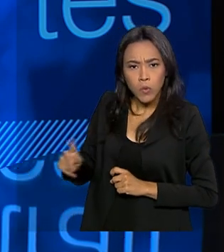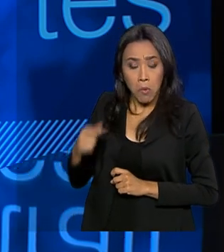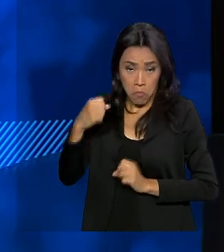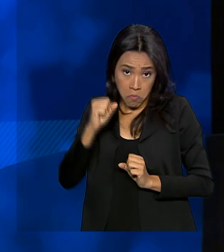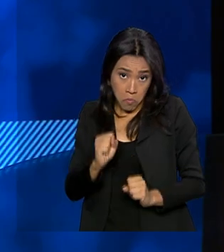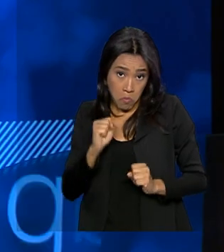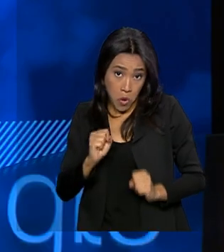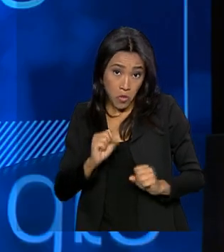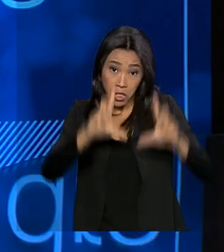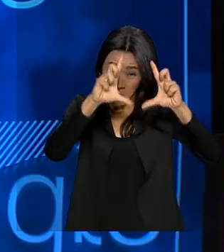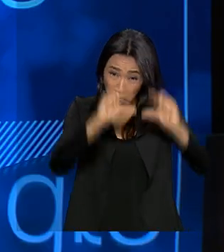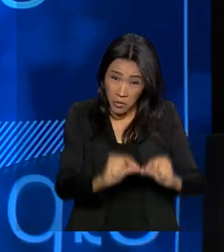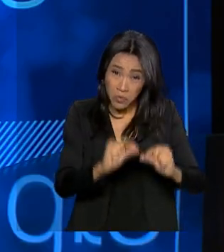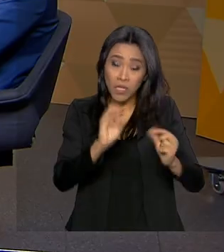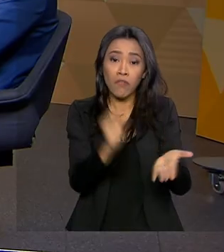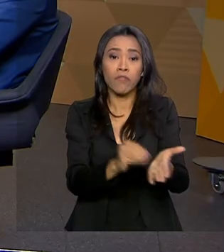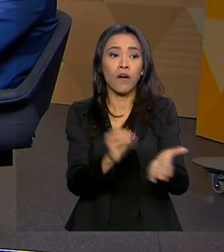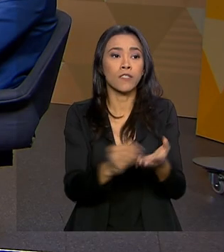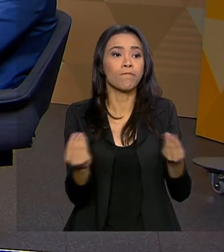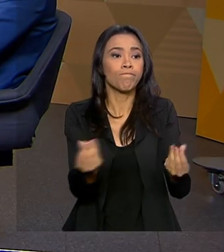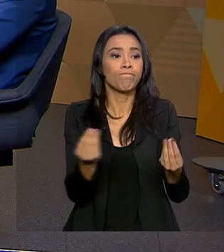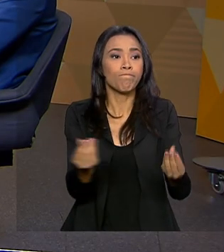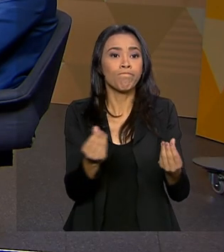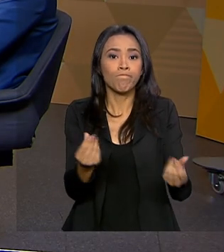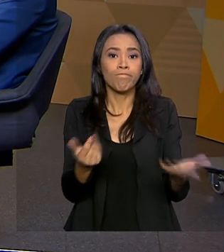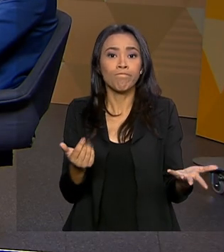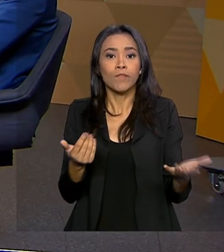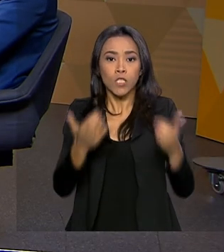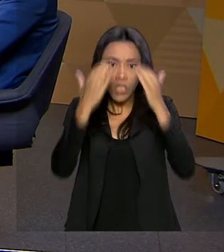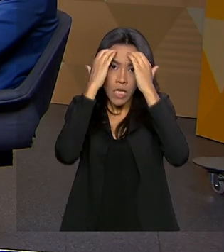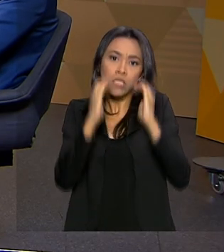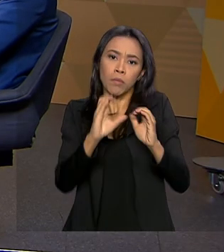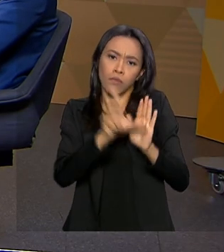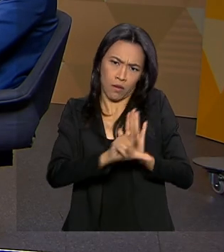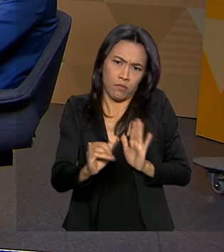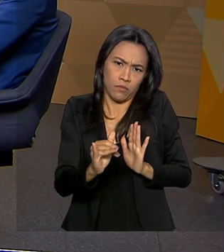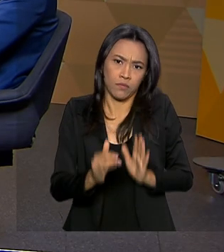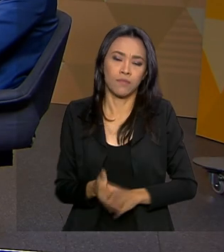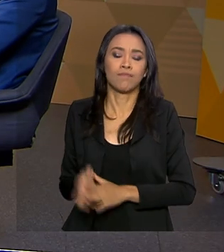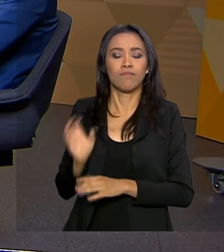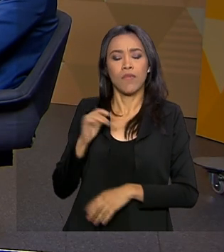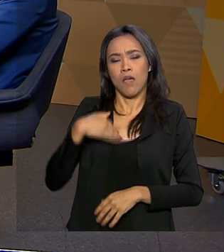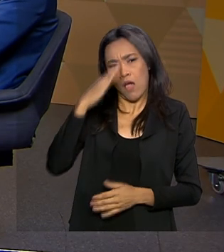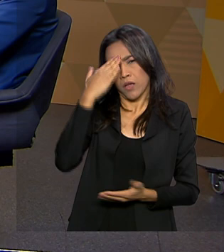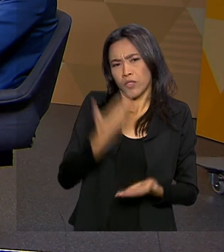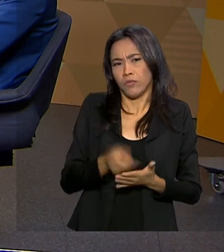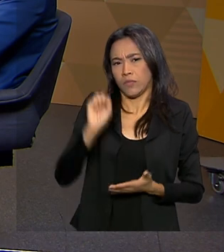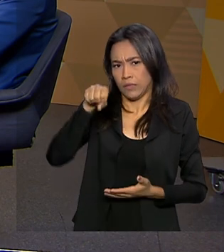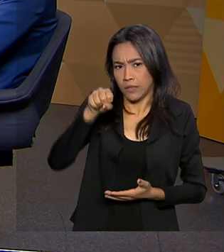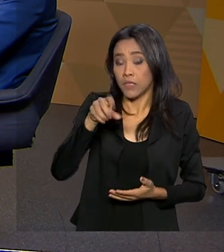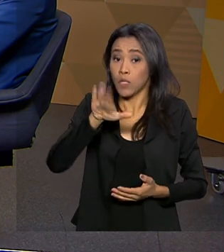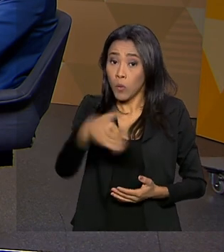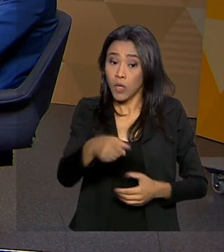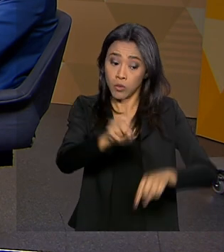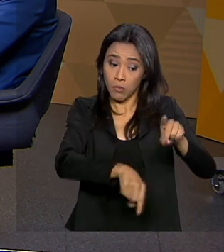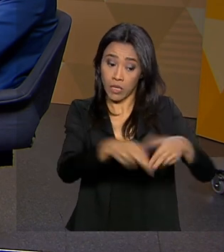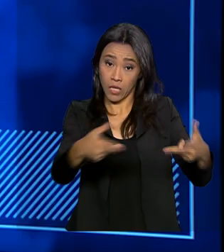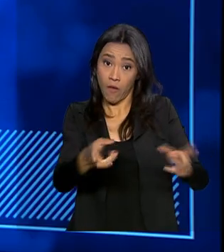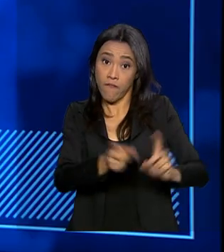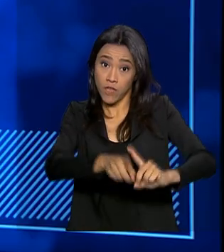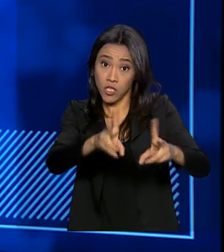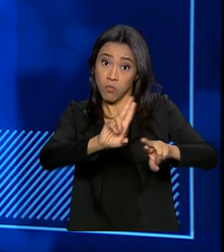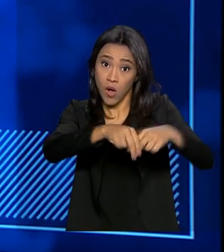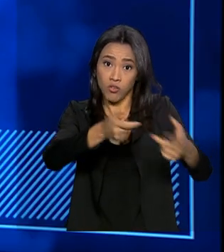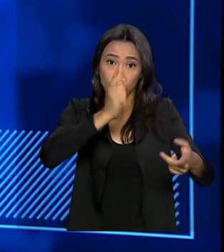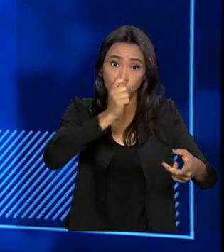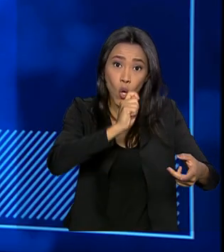sentimento de impunidade na sociedade? Eu acredito que sim, porque na medida em que os recursos públicos que são alienados do tráfico de drogas são